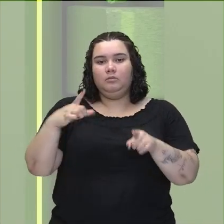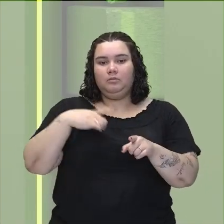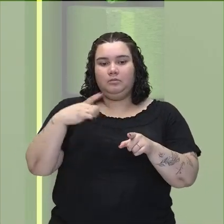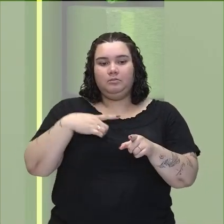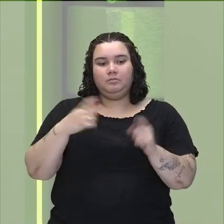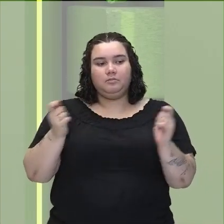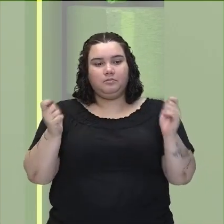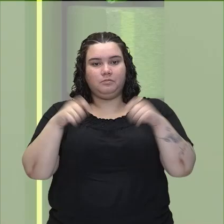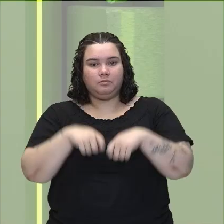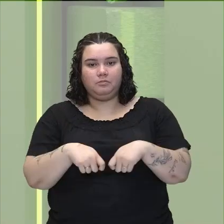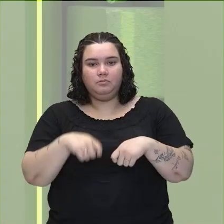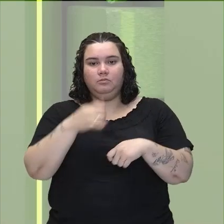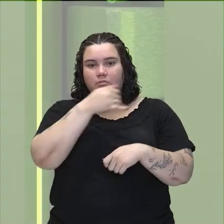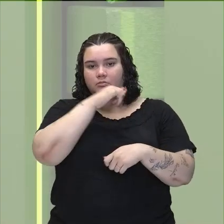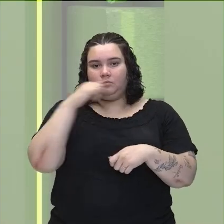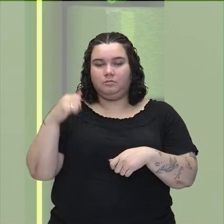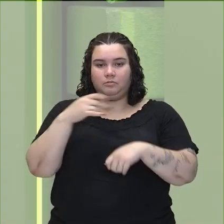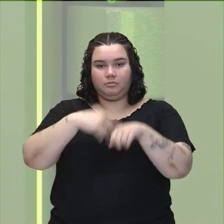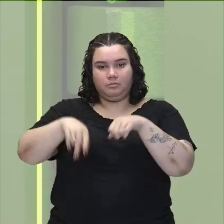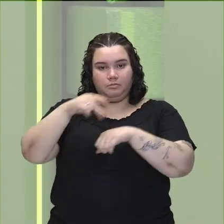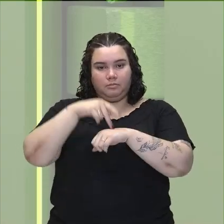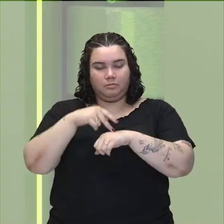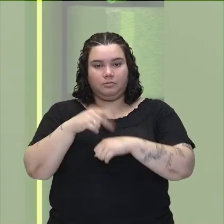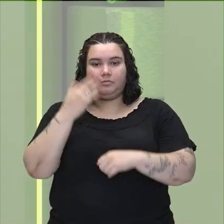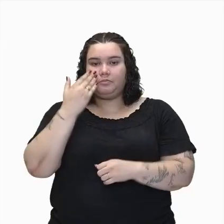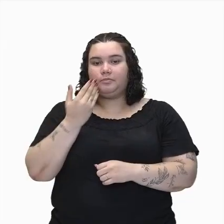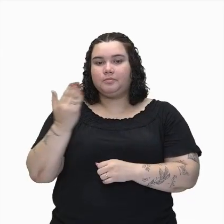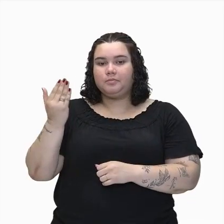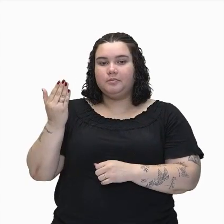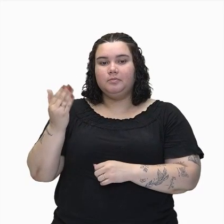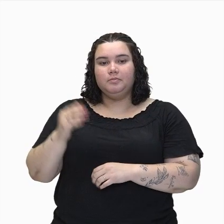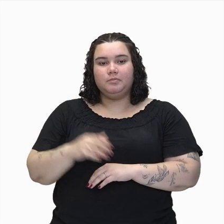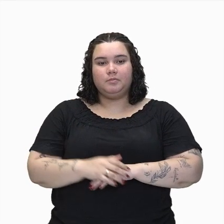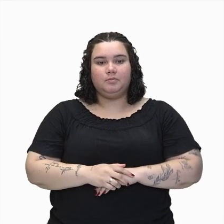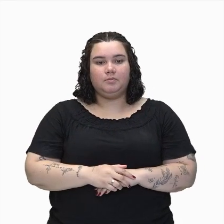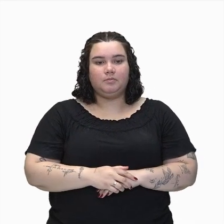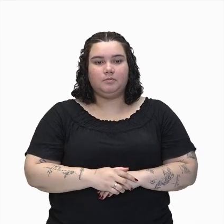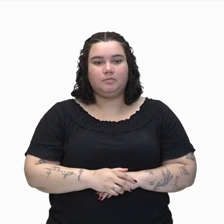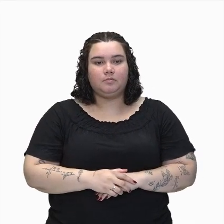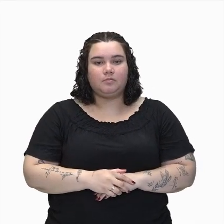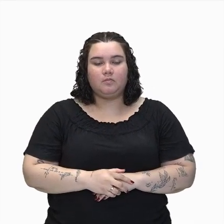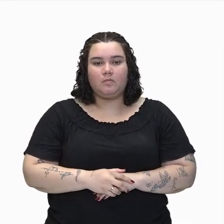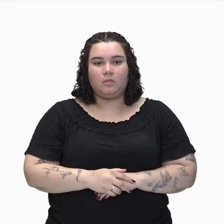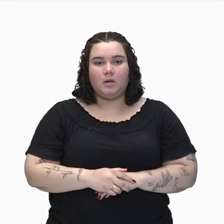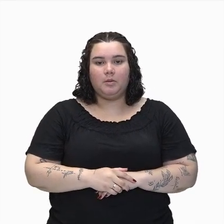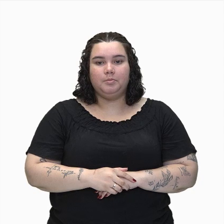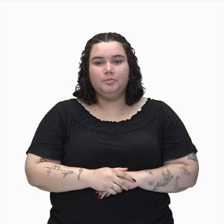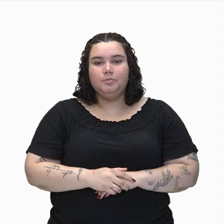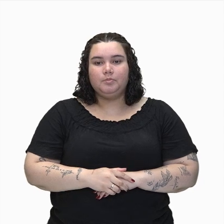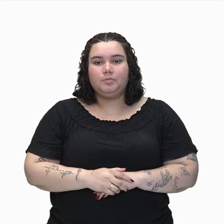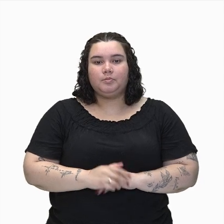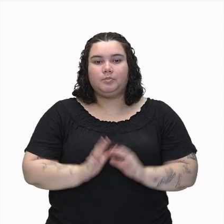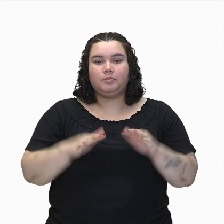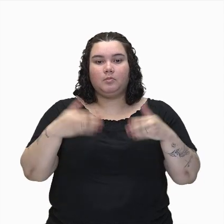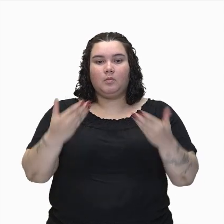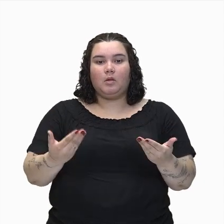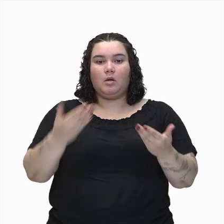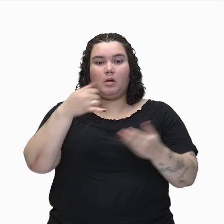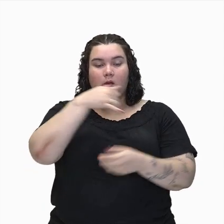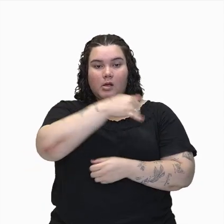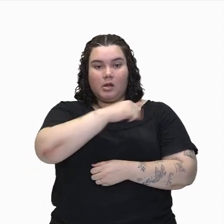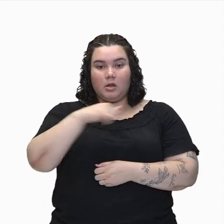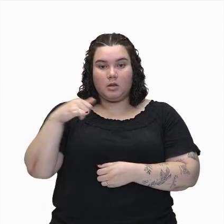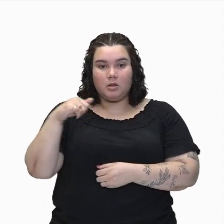capacidade de geração de energia no nosso país, que é a hidrelétrica. Dá só uma olhada. Então, a energia